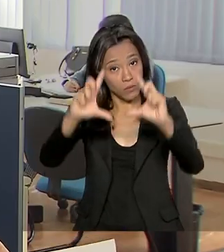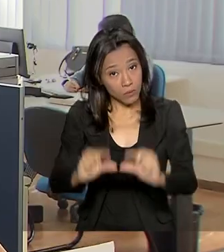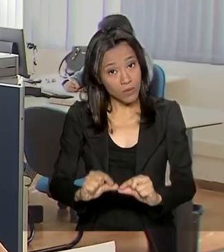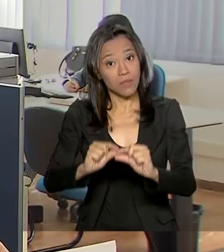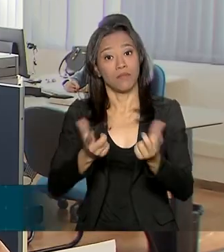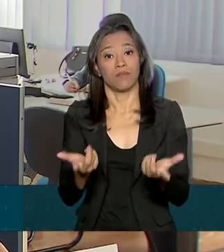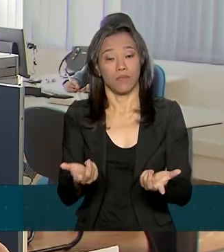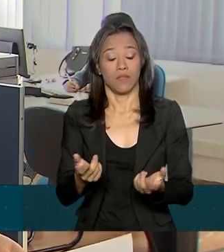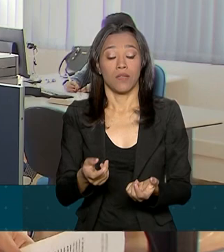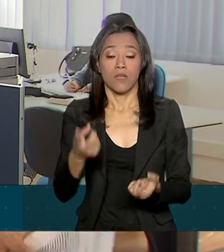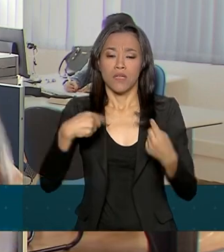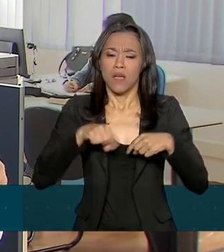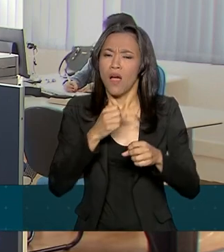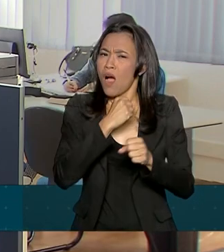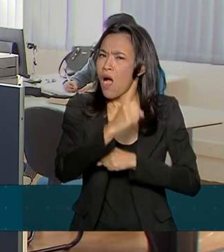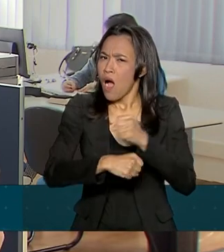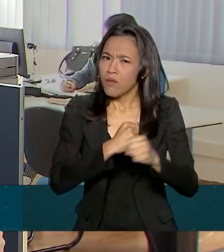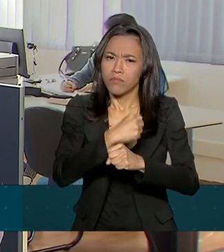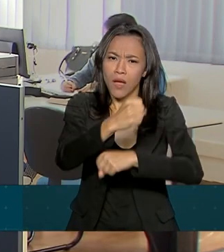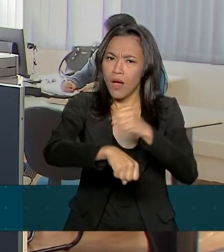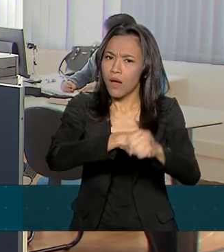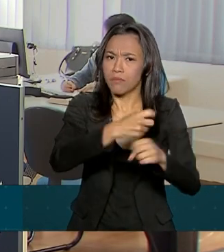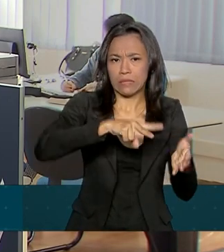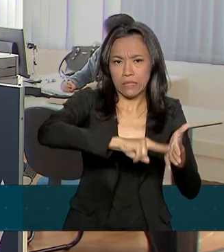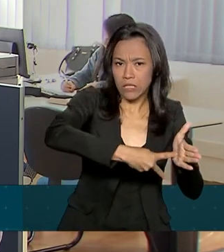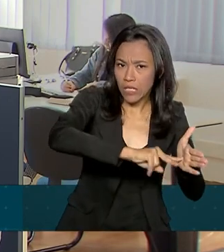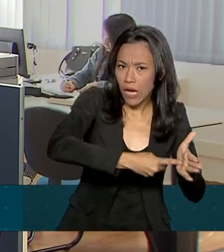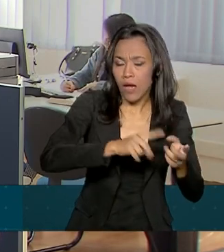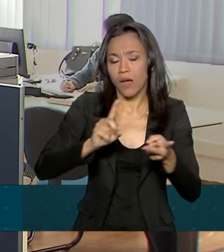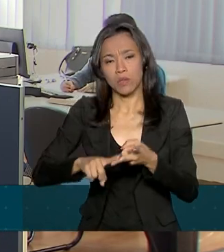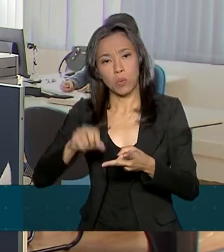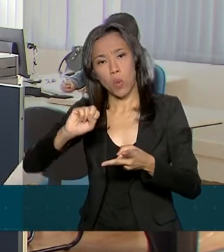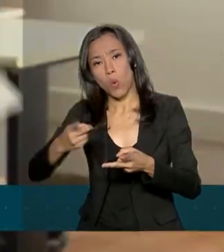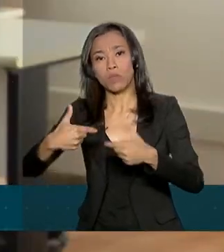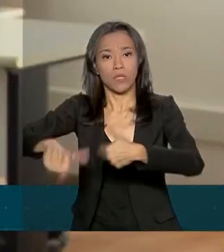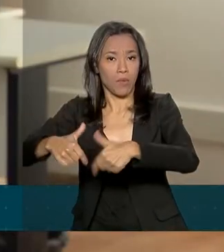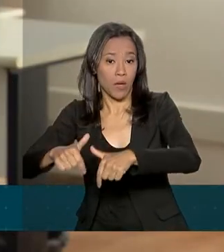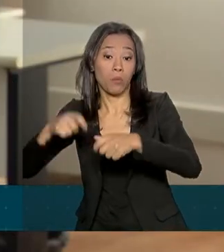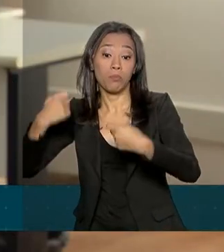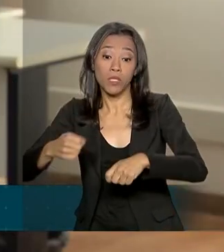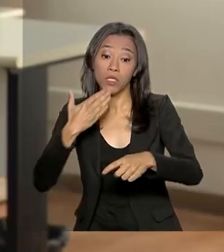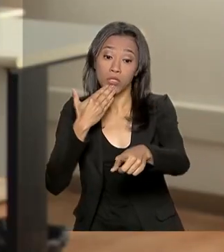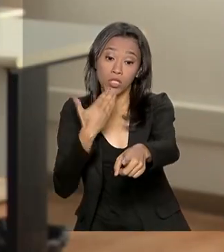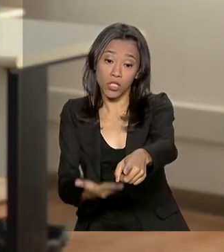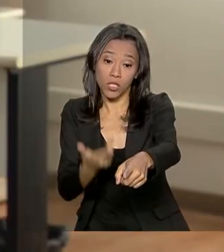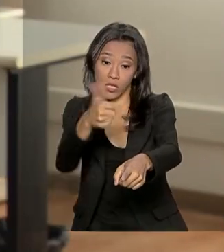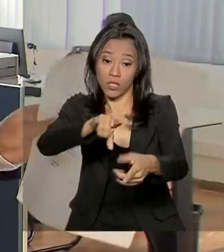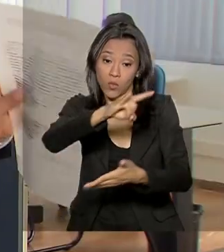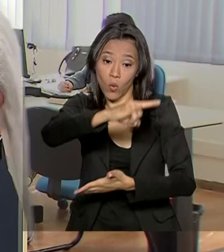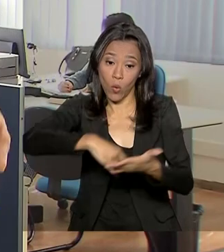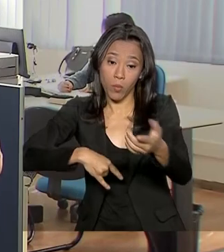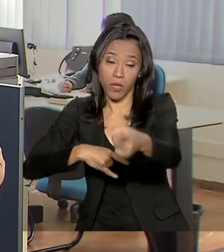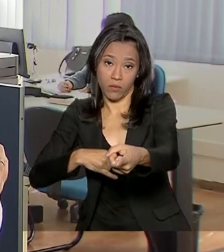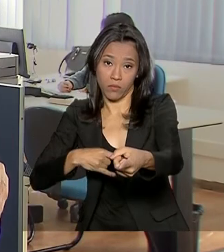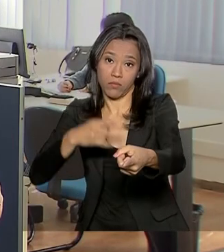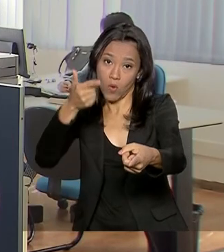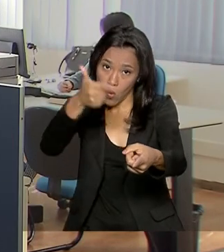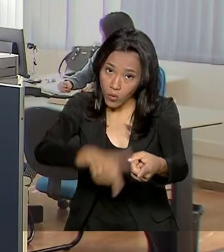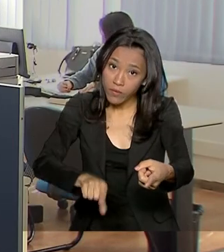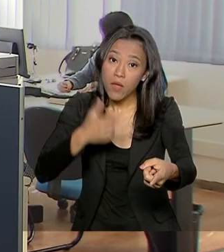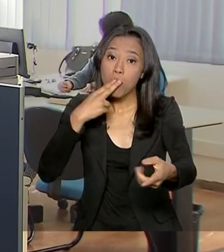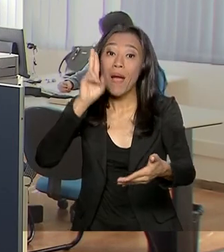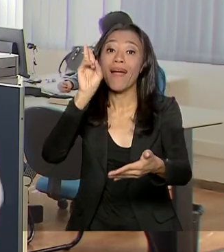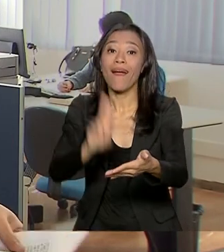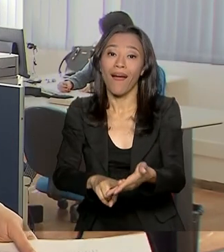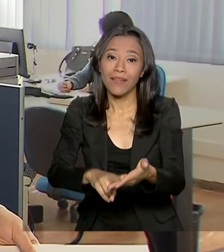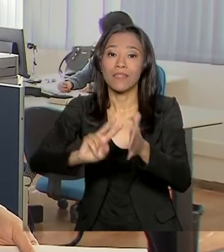ano, os sindicatos, sejam patronais ou de trabalhadores, precisam pedir a renovação deste documento aqui, a Carta Sindical,